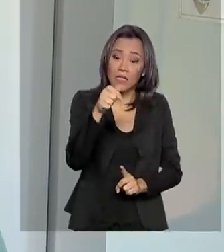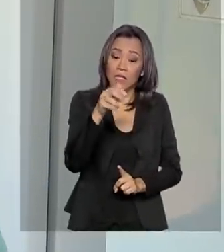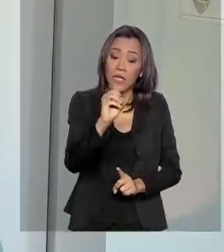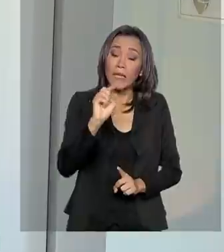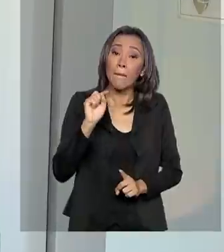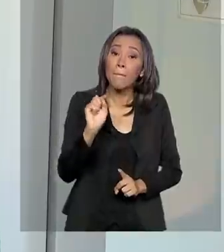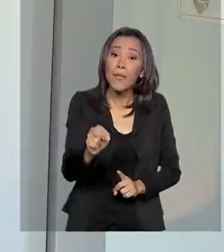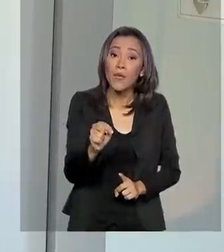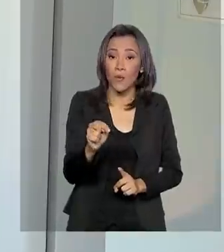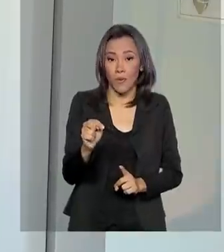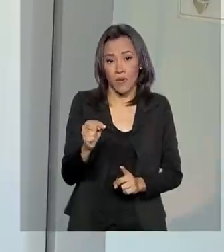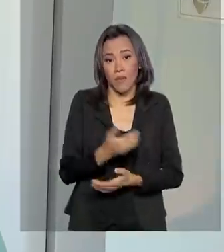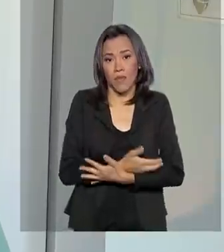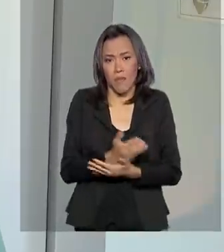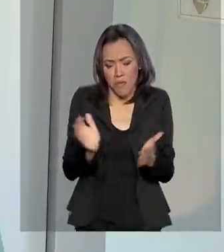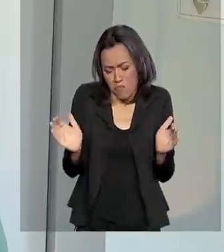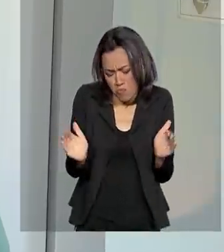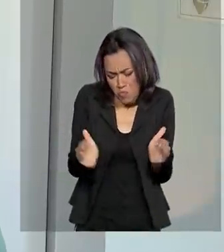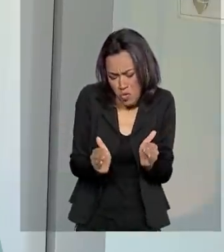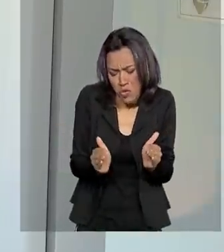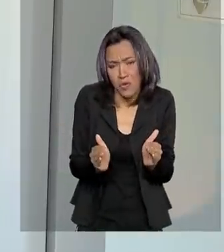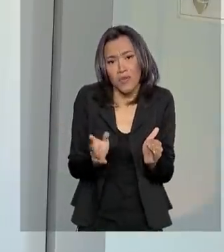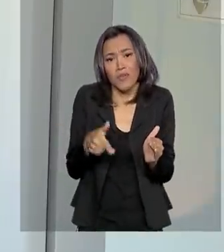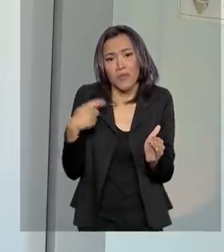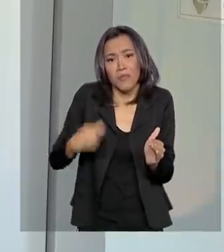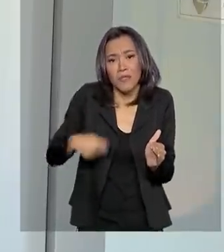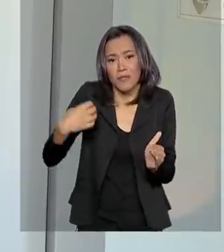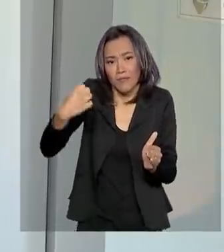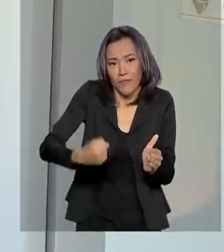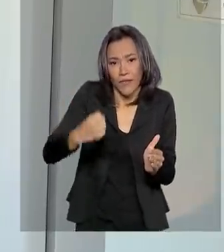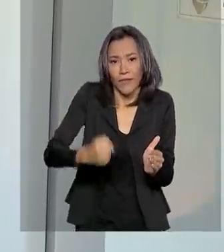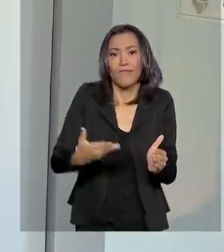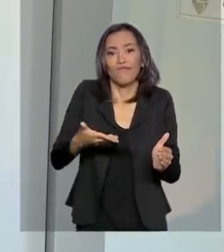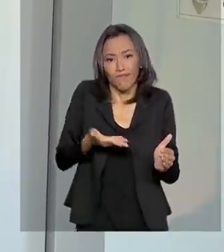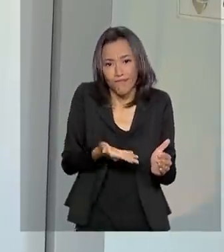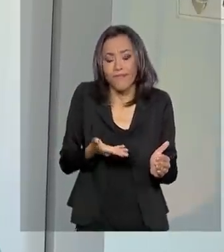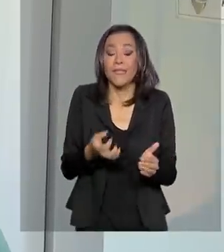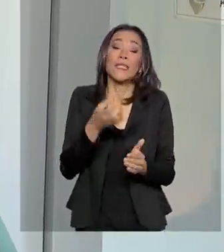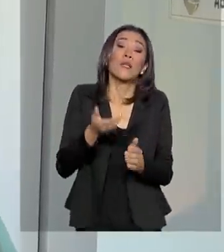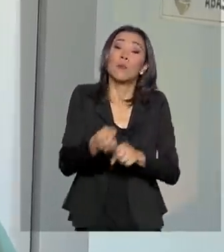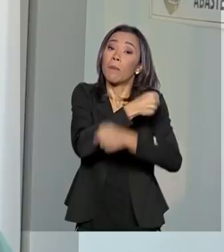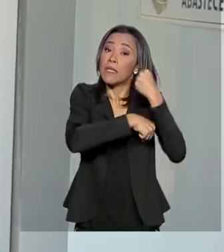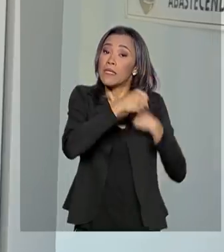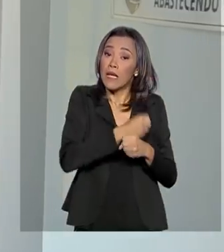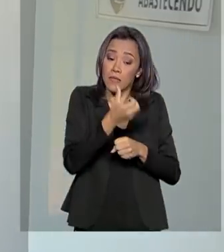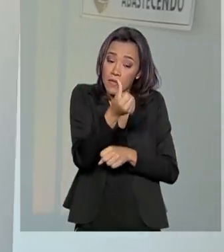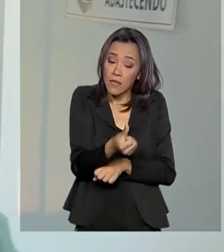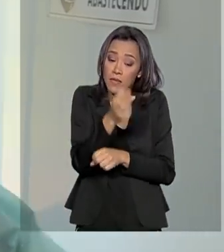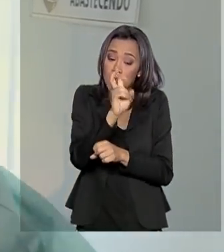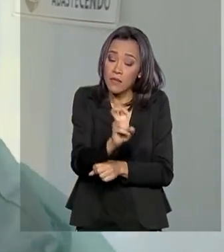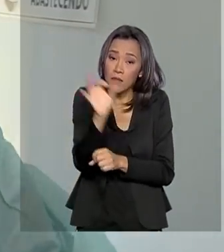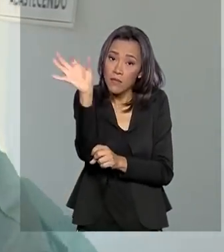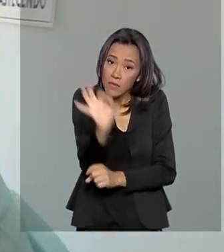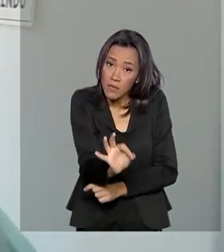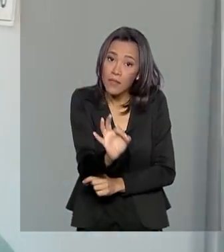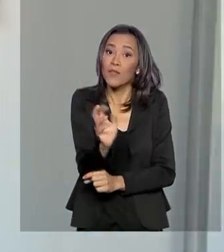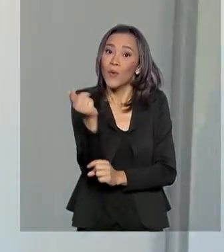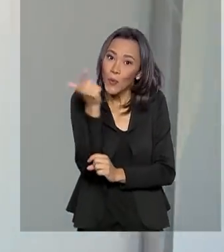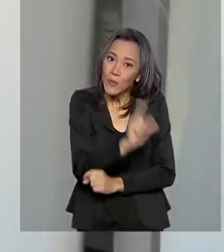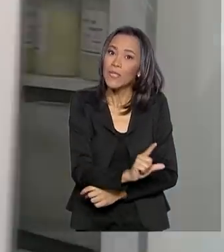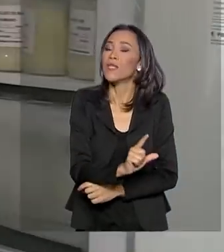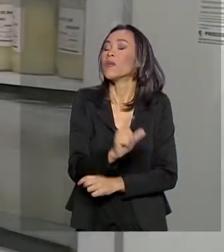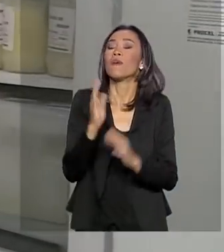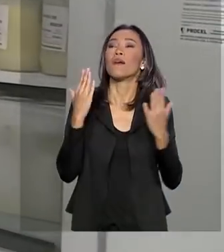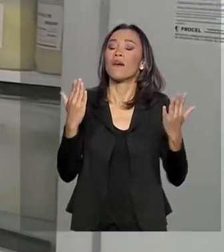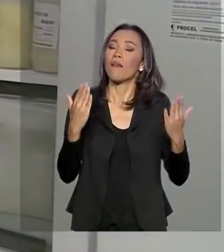peso e ainda em fase de desenvolvimento. No ano passado, 65% delas puderam se alimentar graças